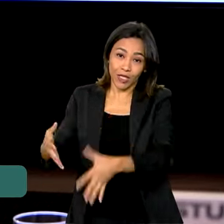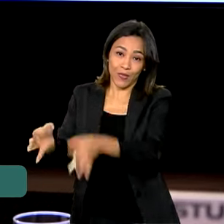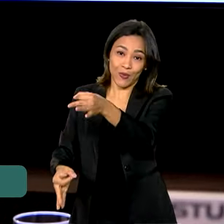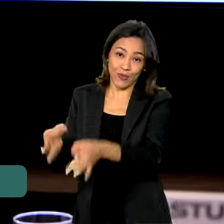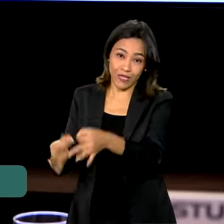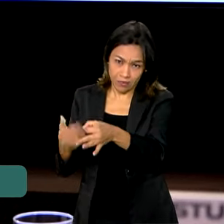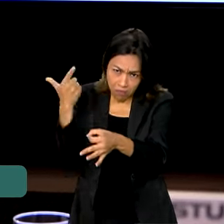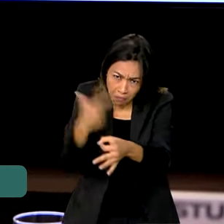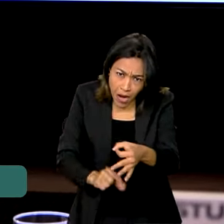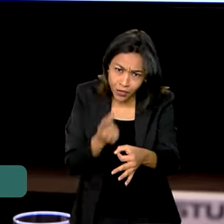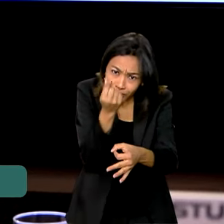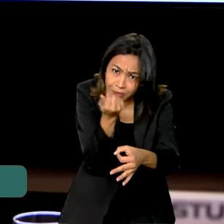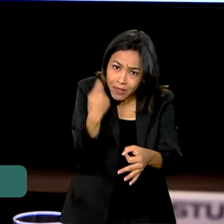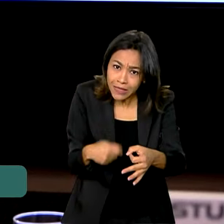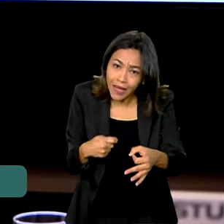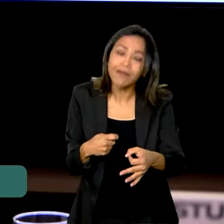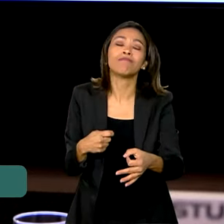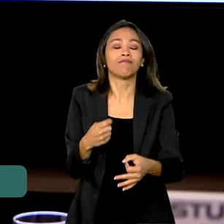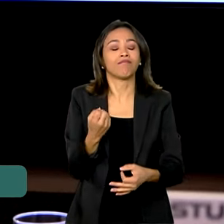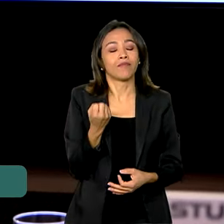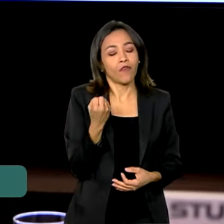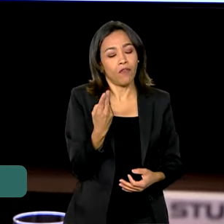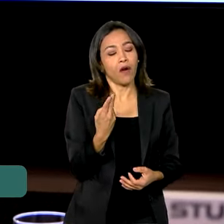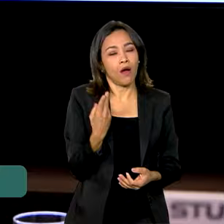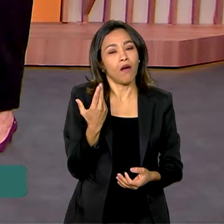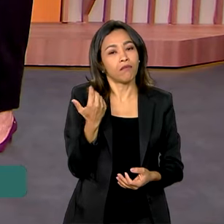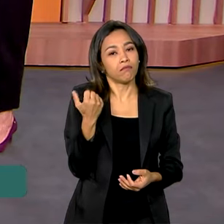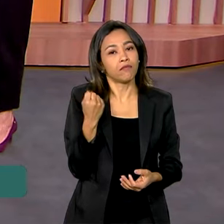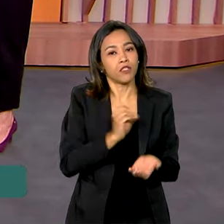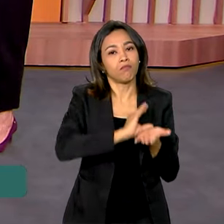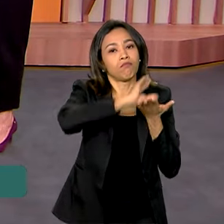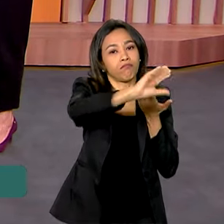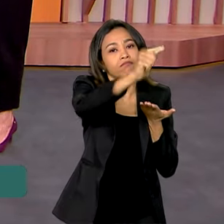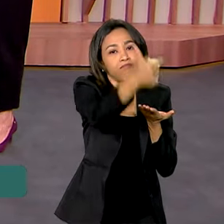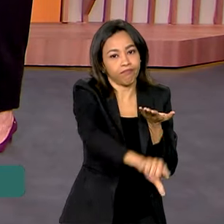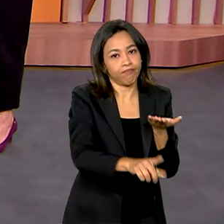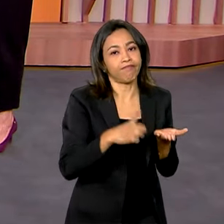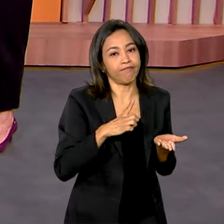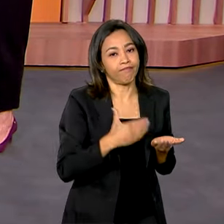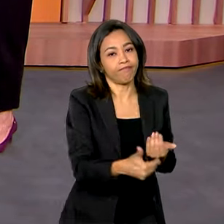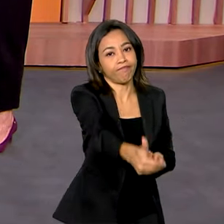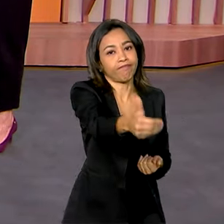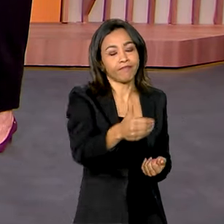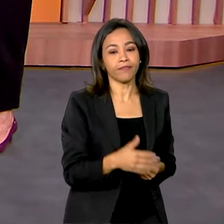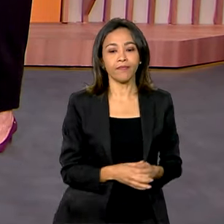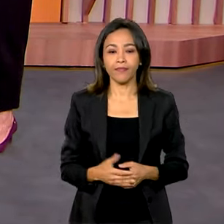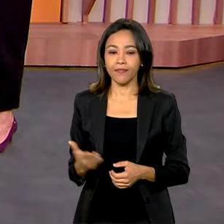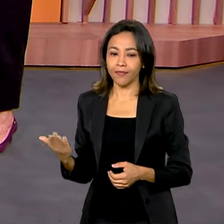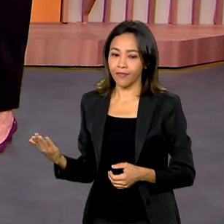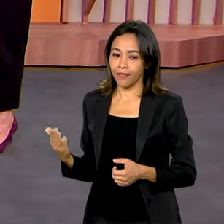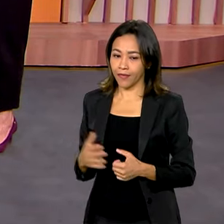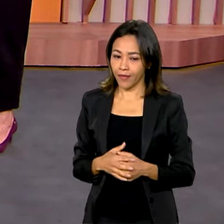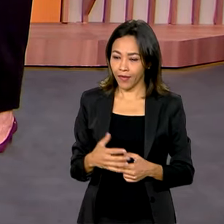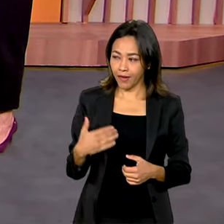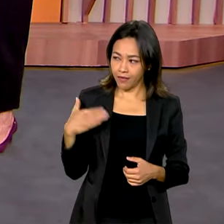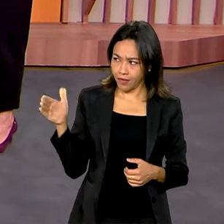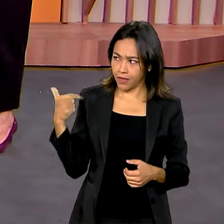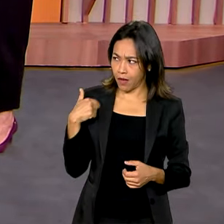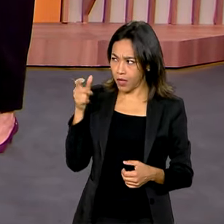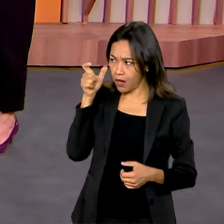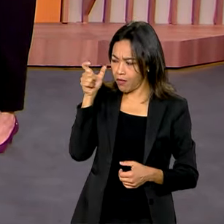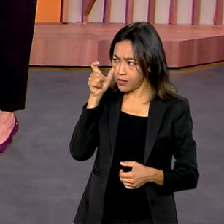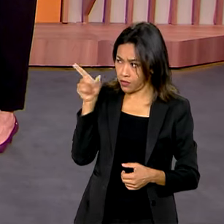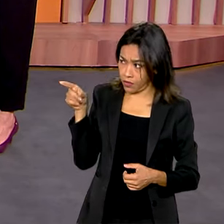precisar de mais recursos, nós estaremos liberando também. O Carine, você sabe que eu sou sua telespectadora, né? né?